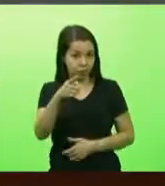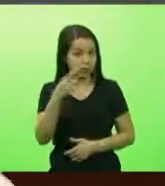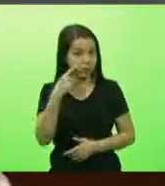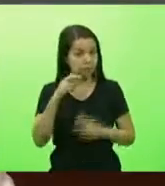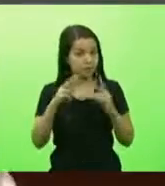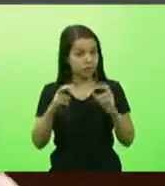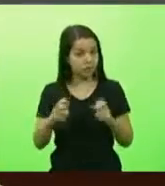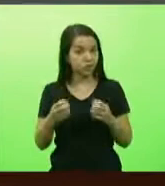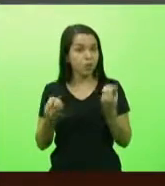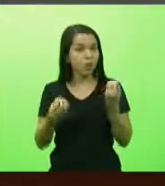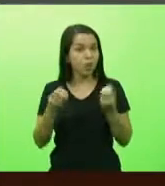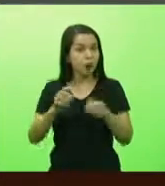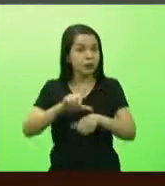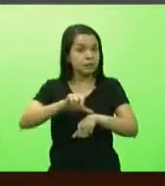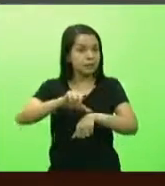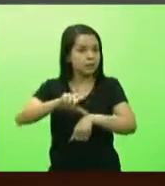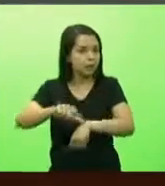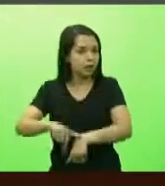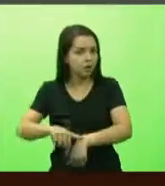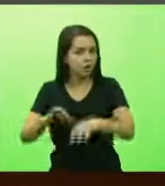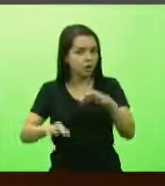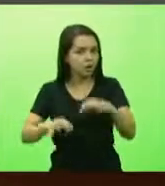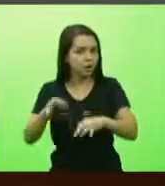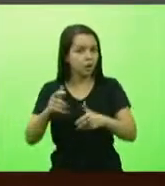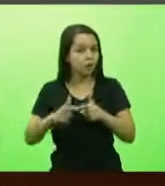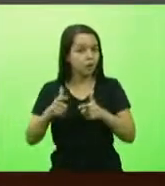está trazendo problema até dentro da sua casa.